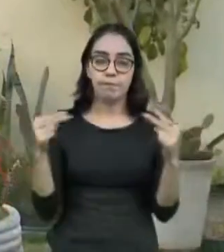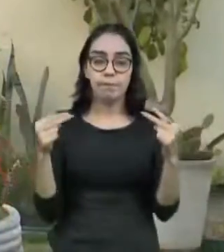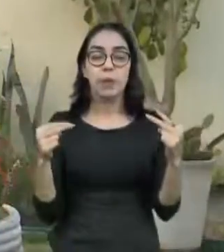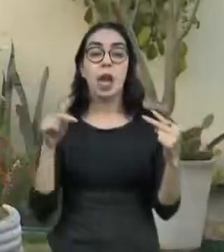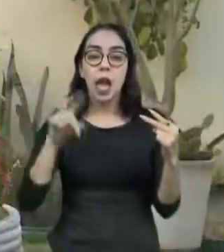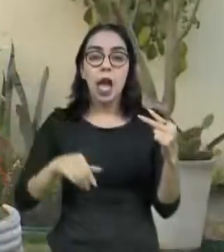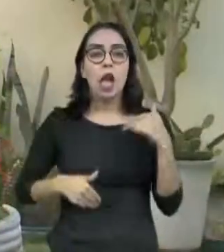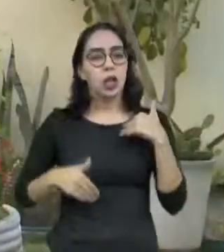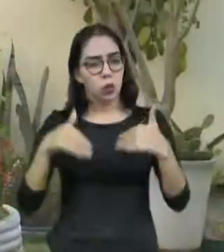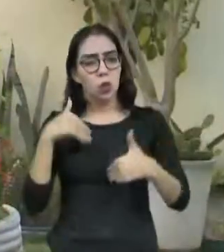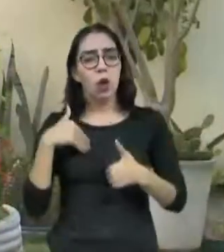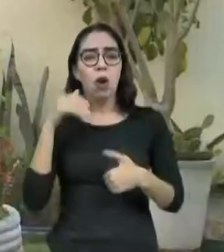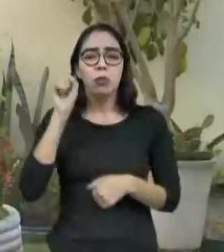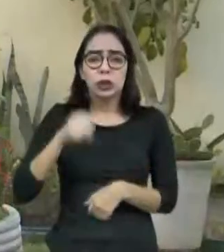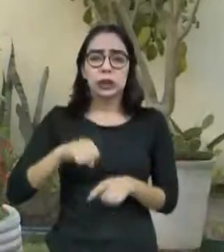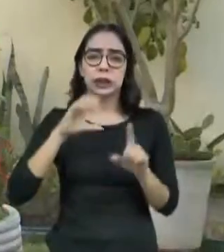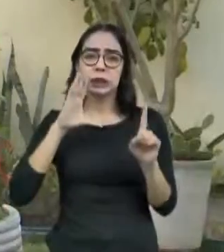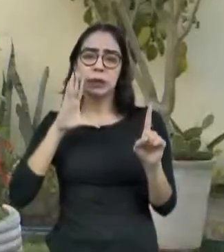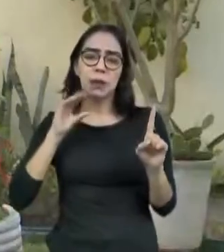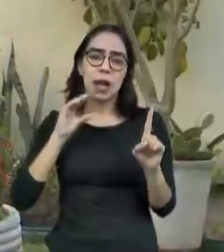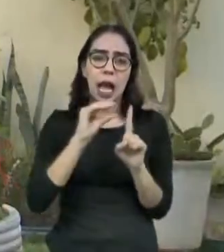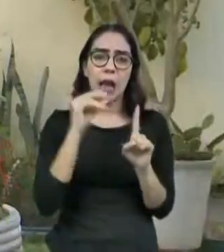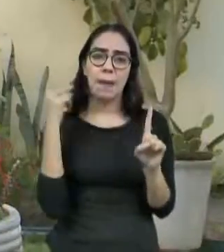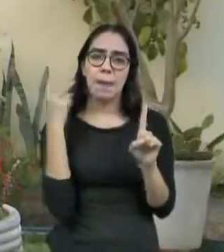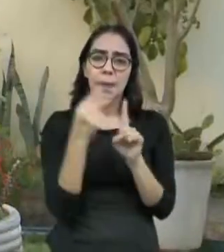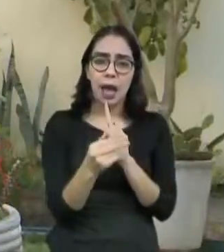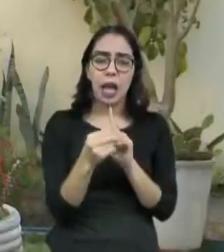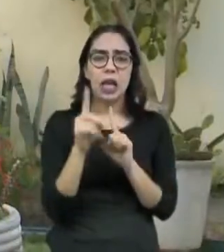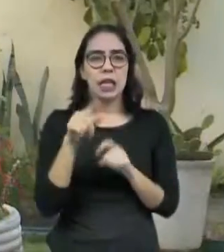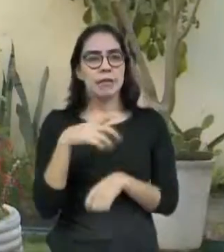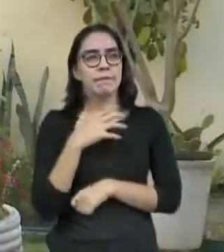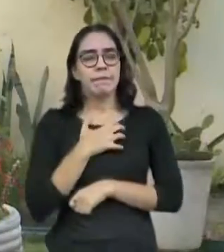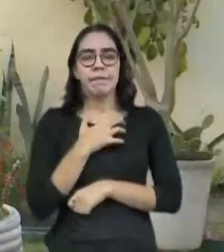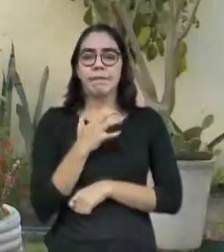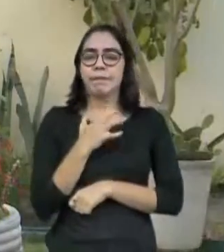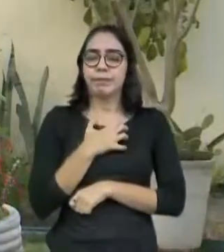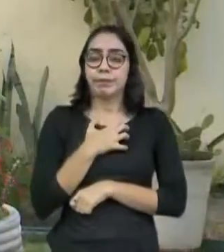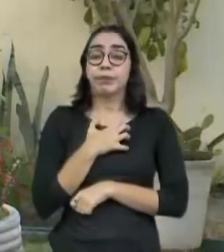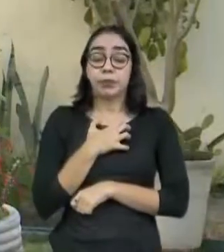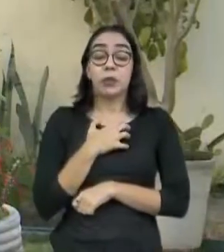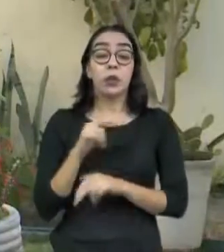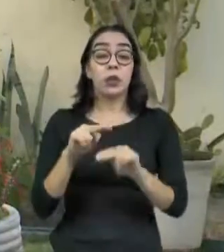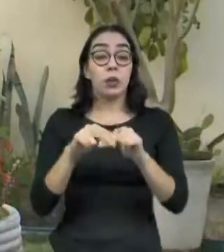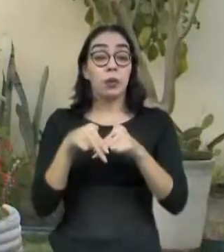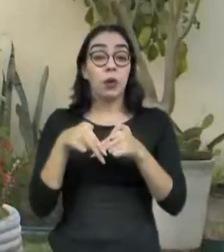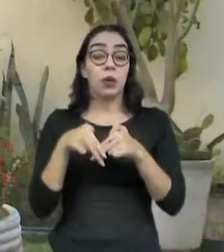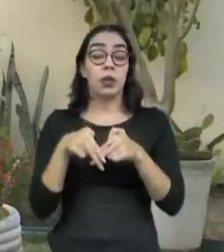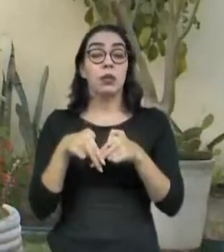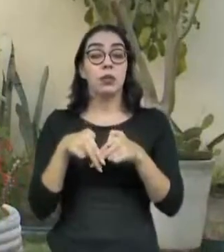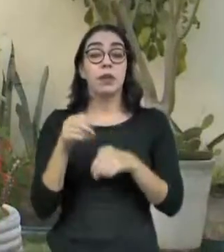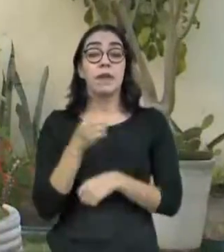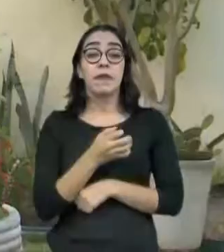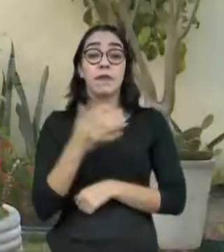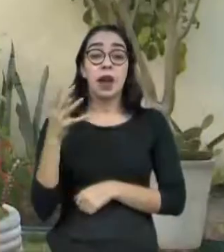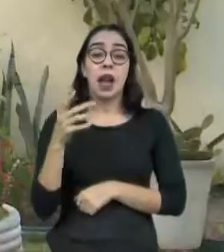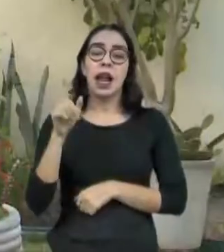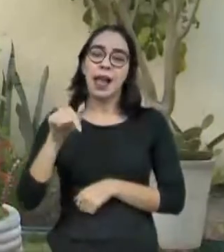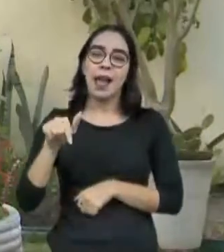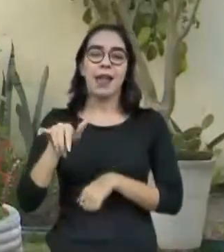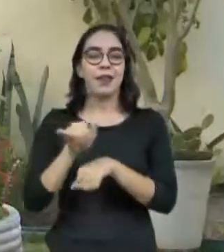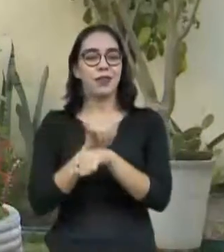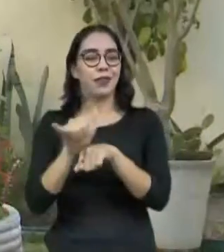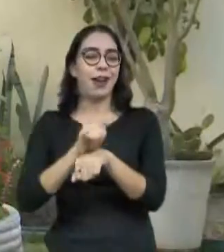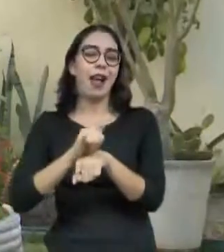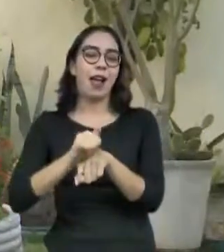Uma veste da violência física, da ostensividade, né? E muitas vezes isso é articulado, isso é uma